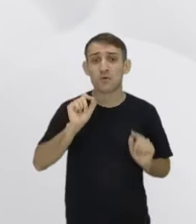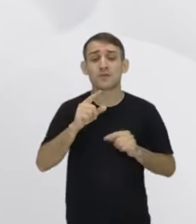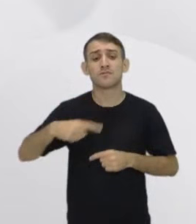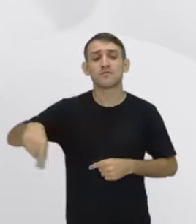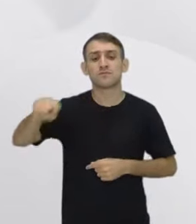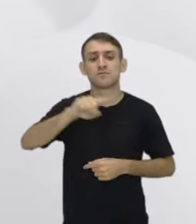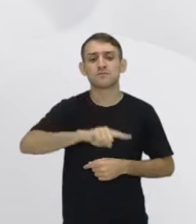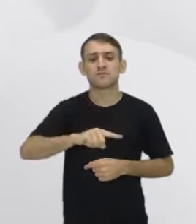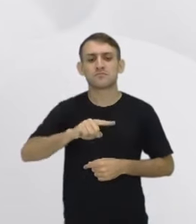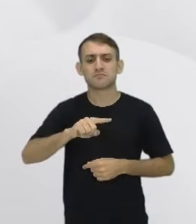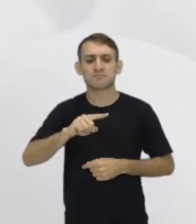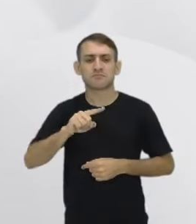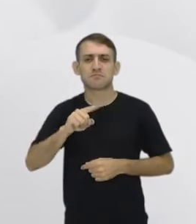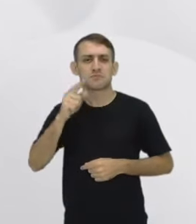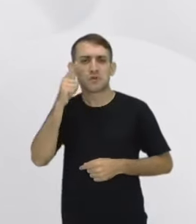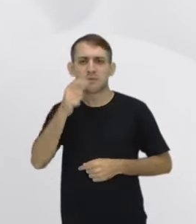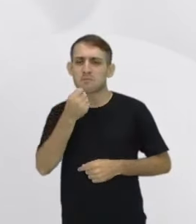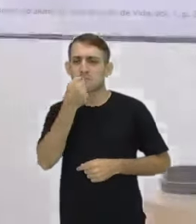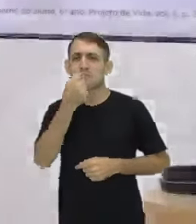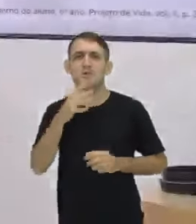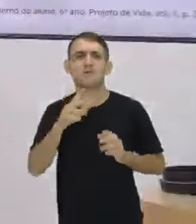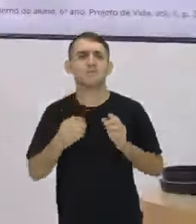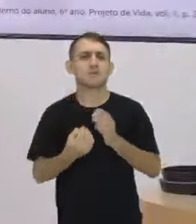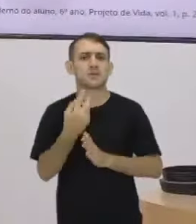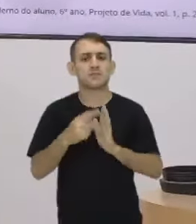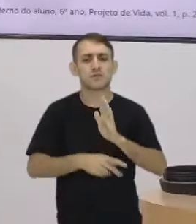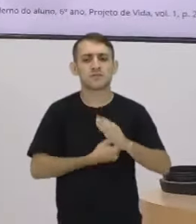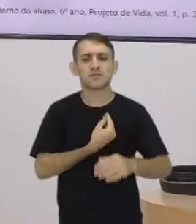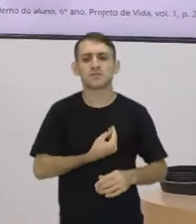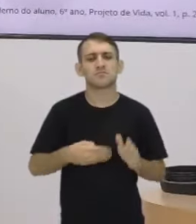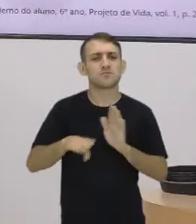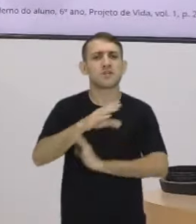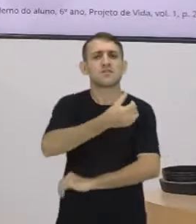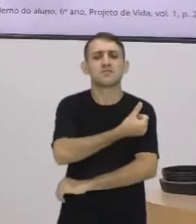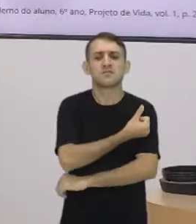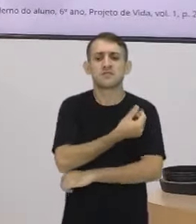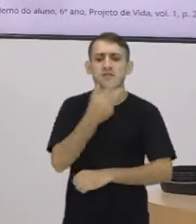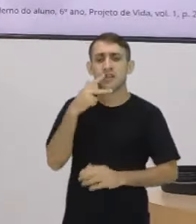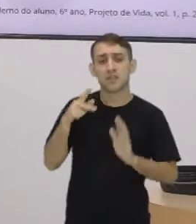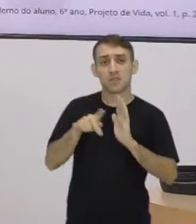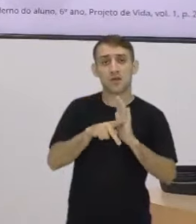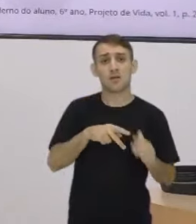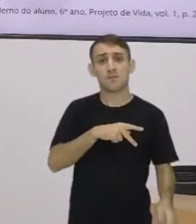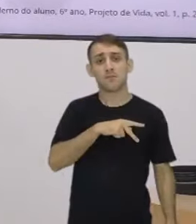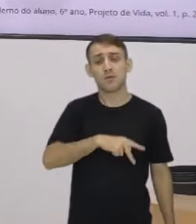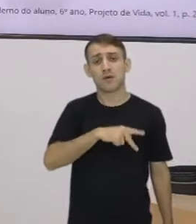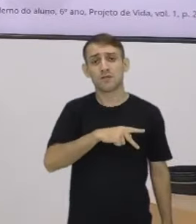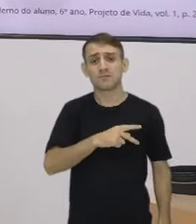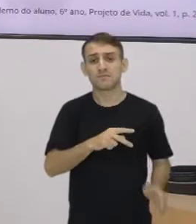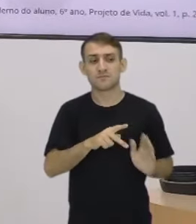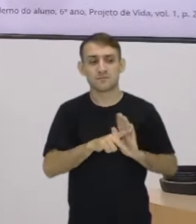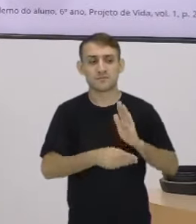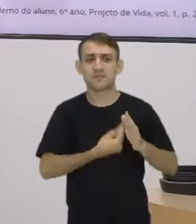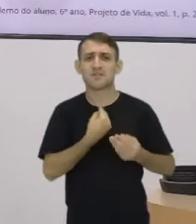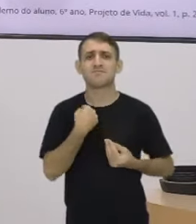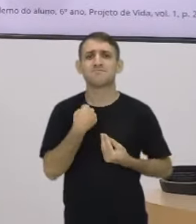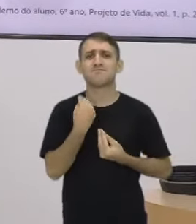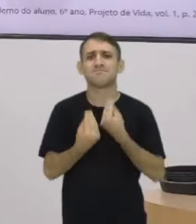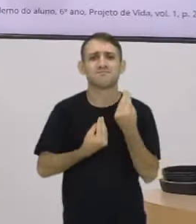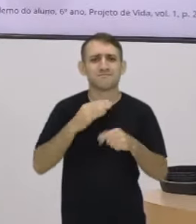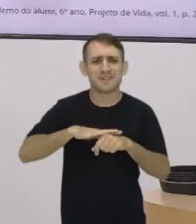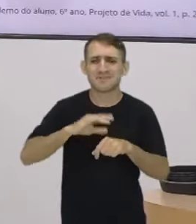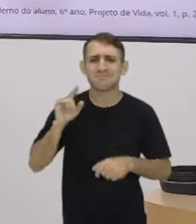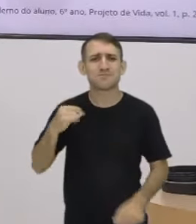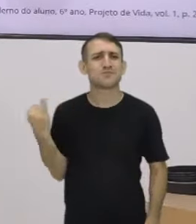ganha criando um projeto de vida? Então, você chega no sexto ano, aí falam pra você, projeto de vida, o é isso? O que eu vou fazer? Por que é